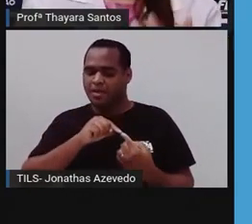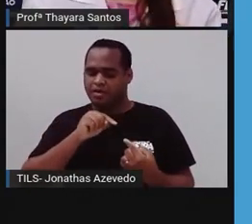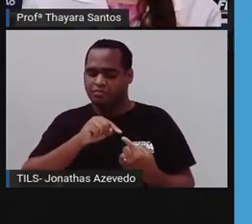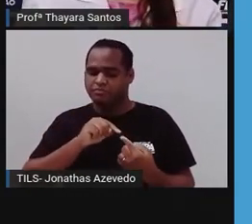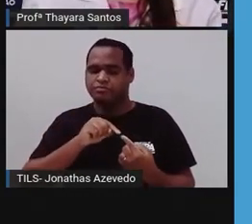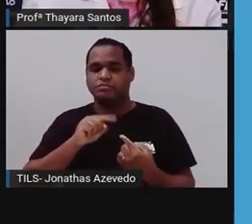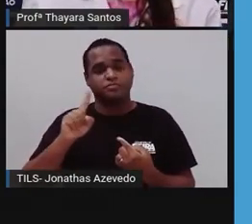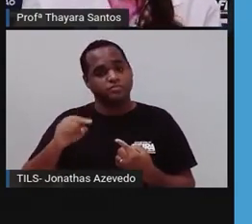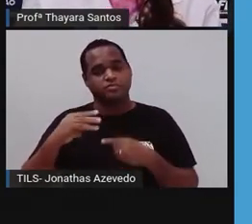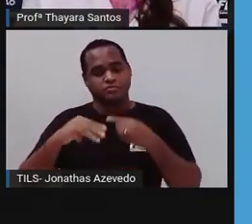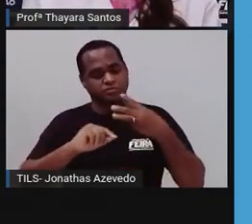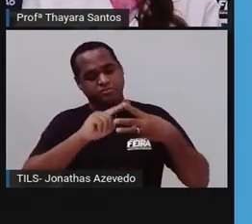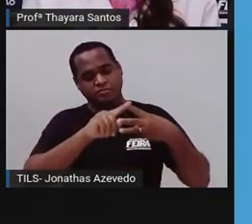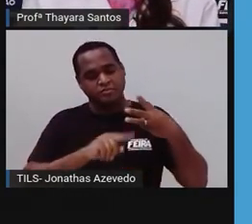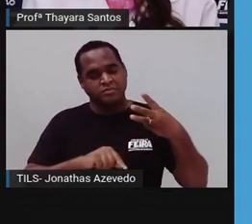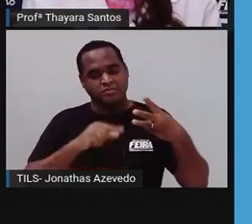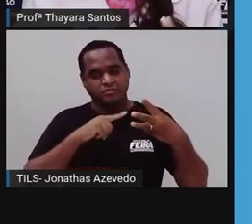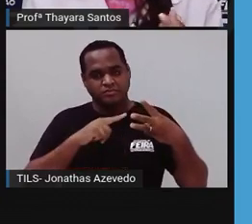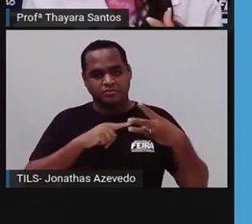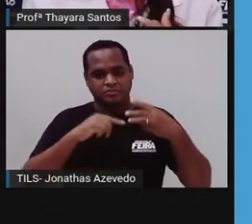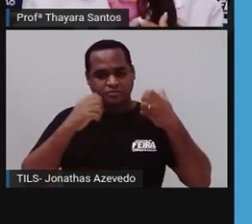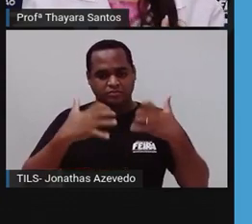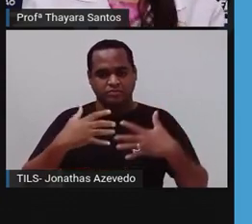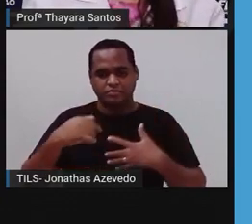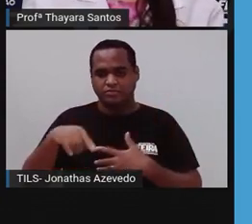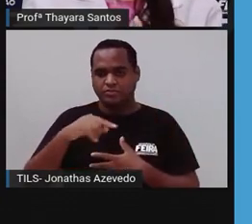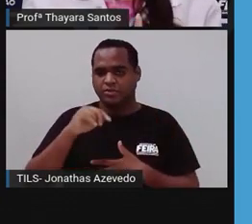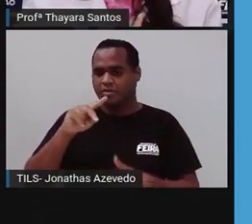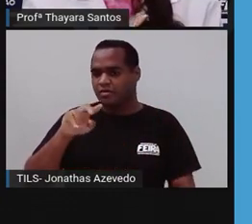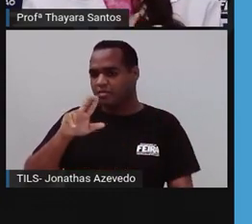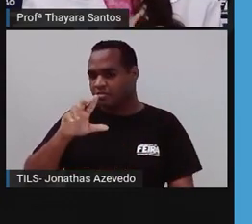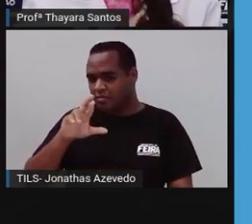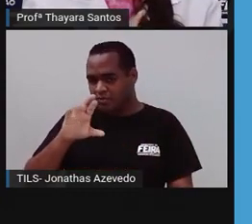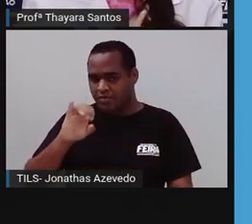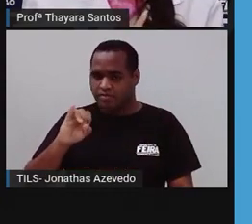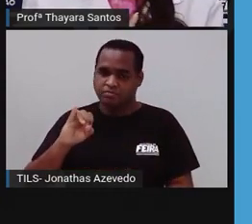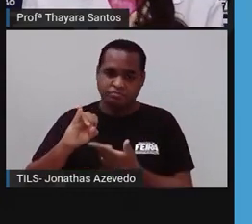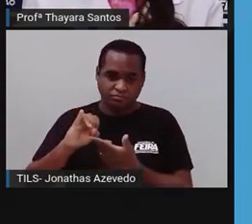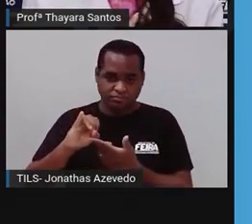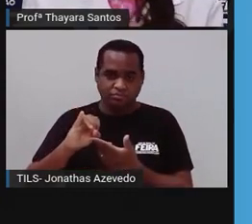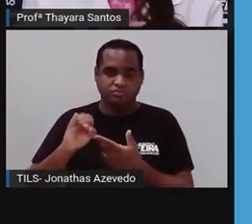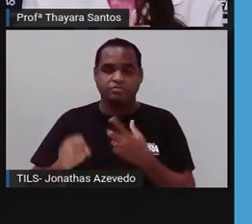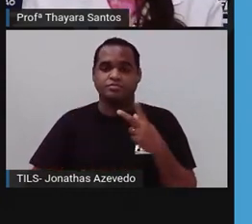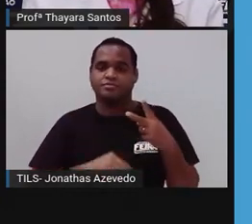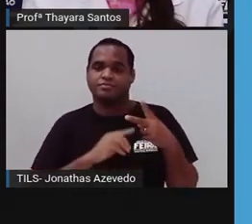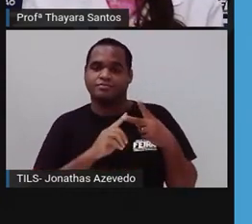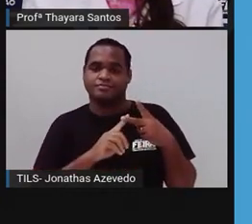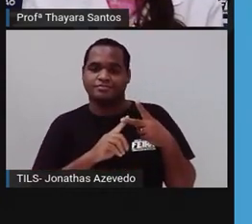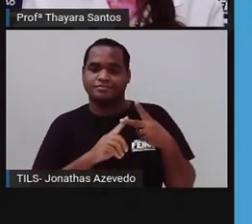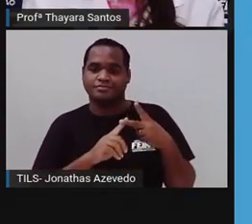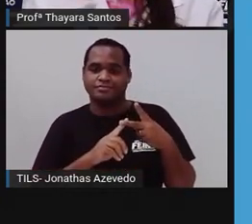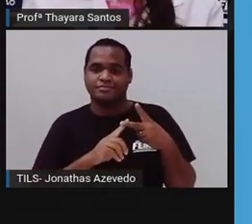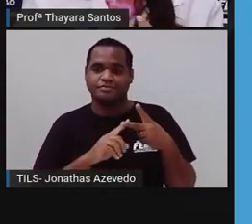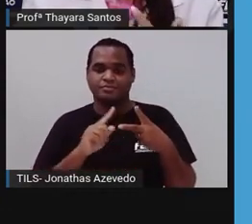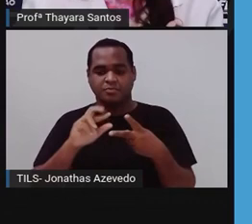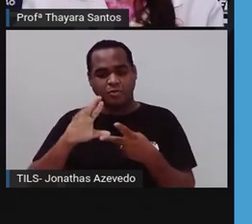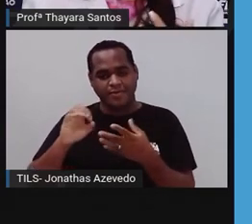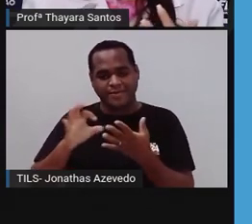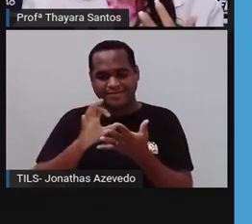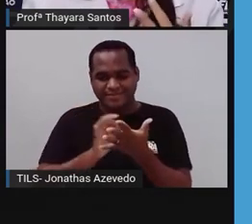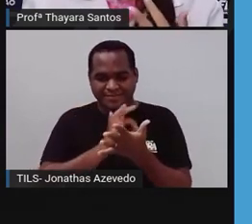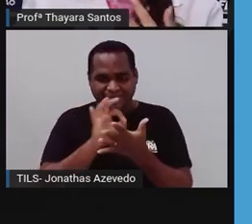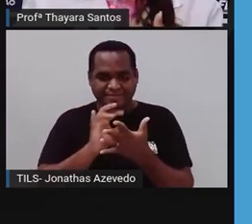Ele tem aquelas três características que a gente já falou. Ele é pluricelular, ele é